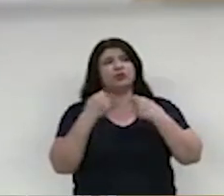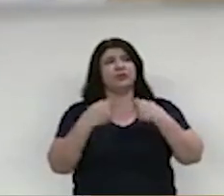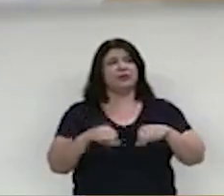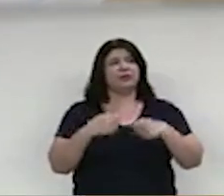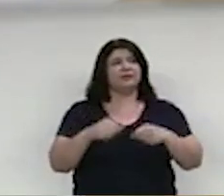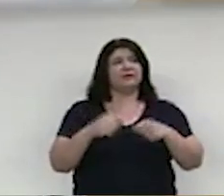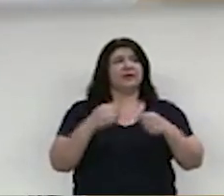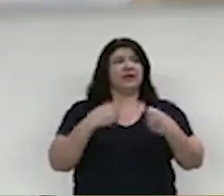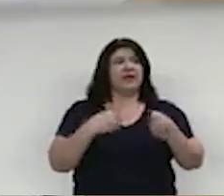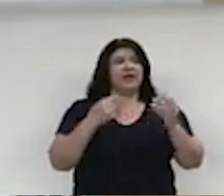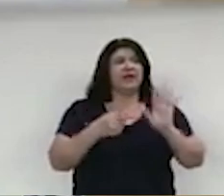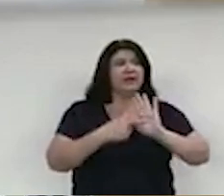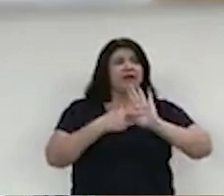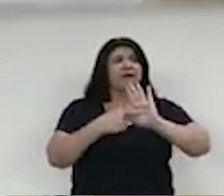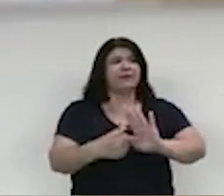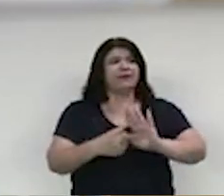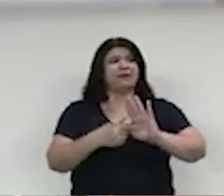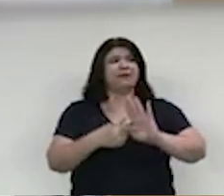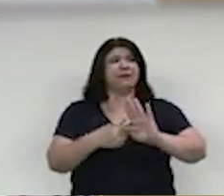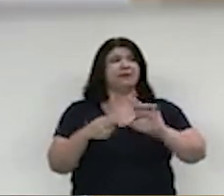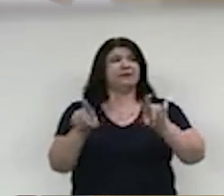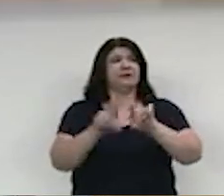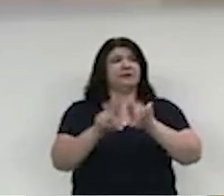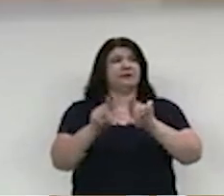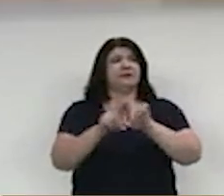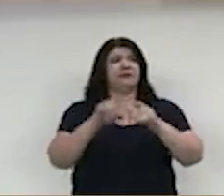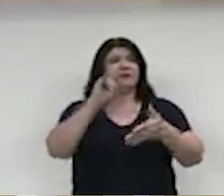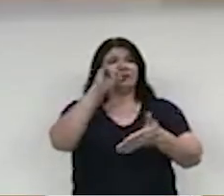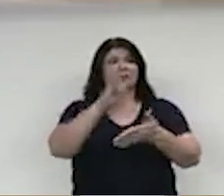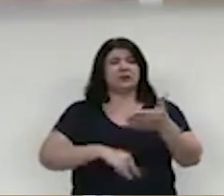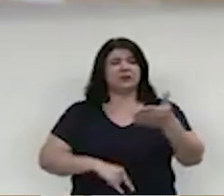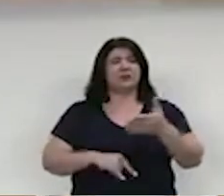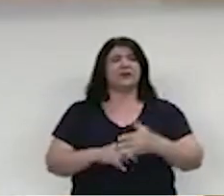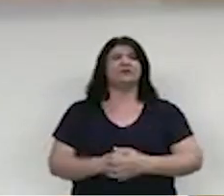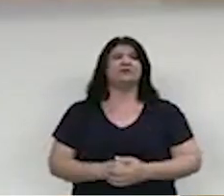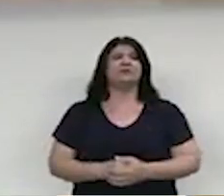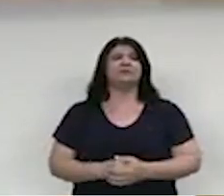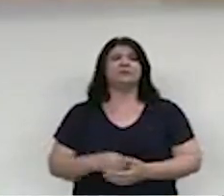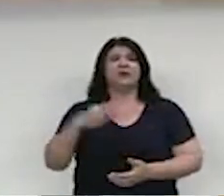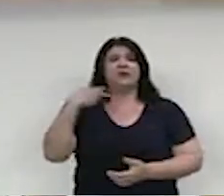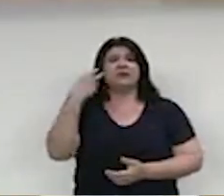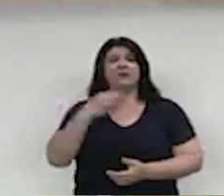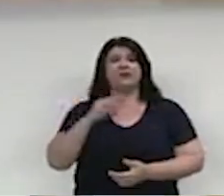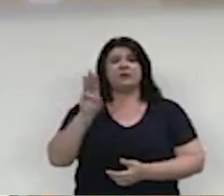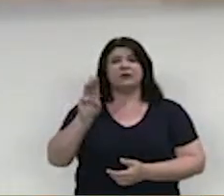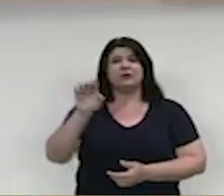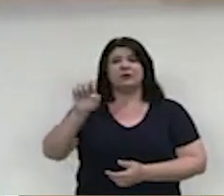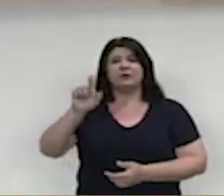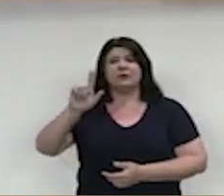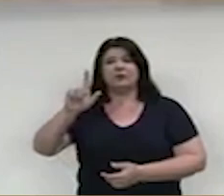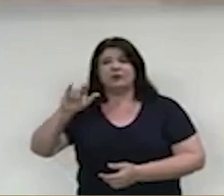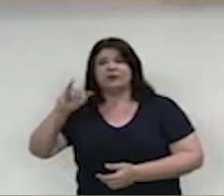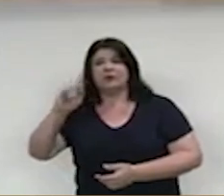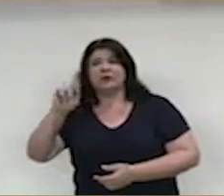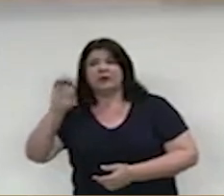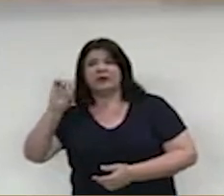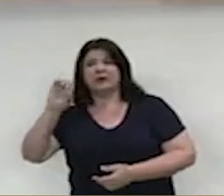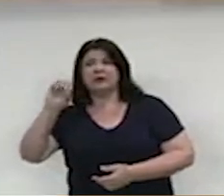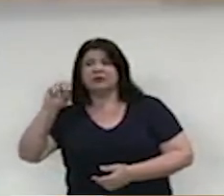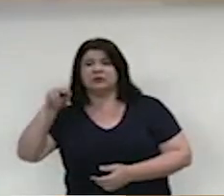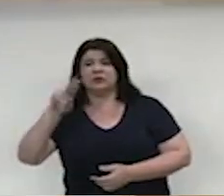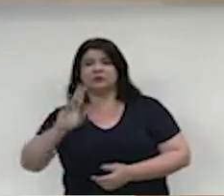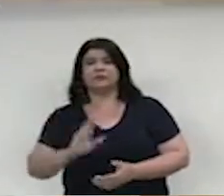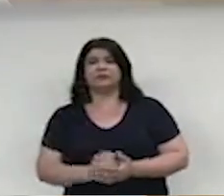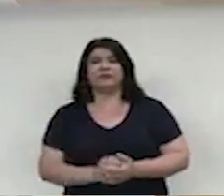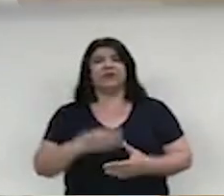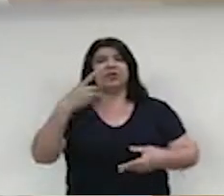Tosca, 5 de outubro de 2021, Guelton Silva, vereador. Questão de ordem, presidente. Regimental. Peço discussão do